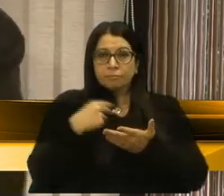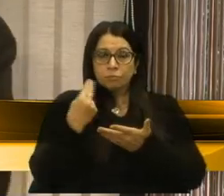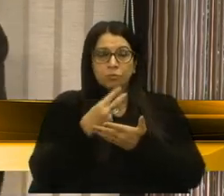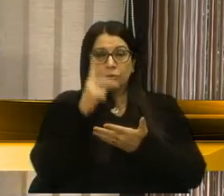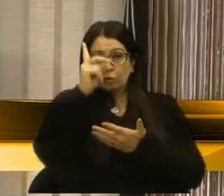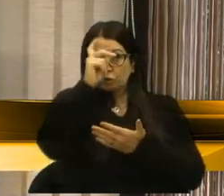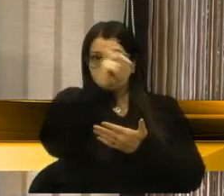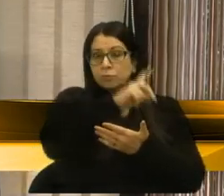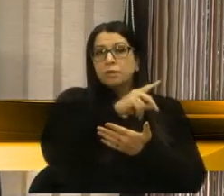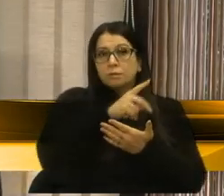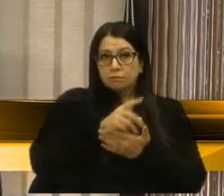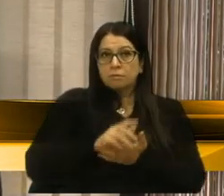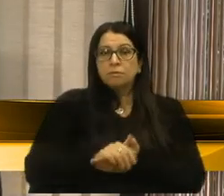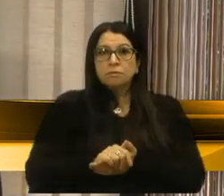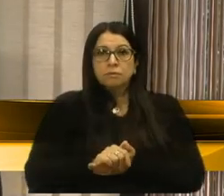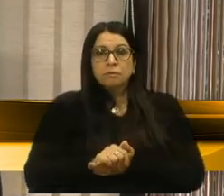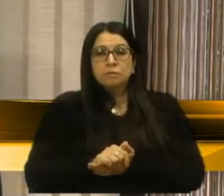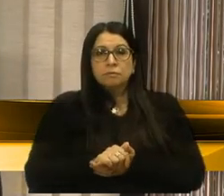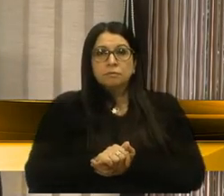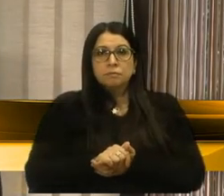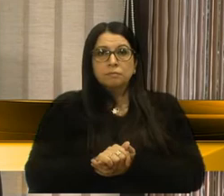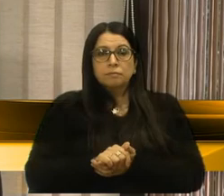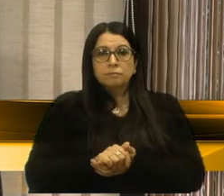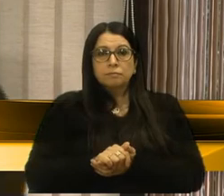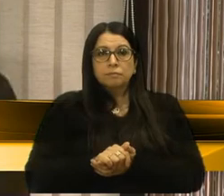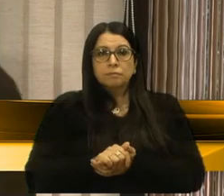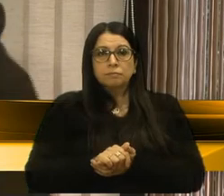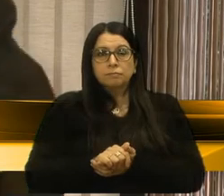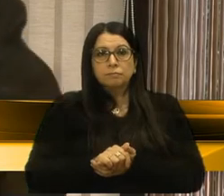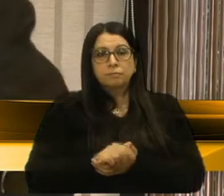dificuldade aí, a dificuldade